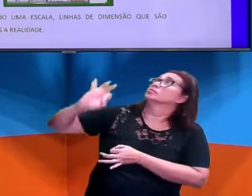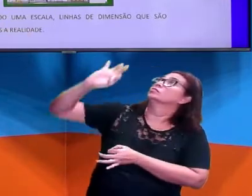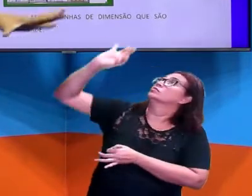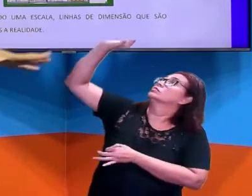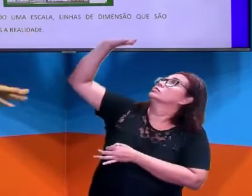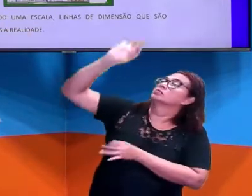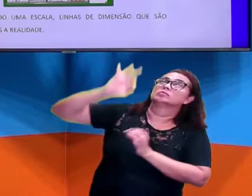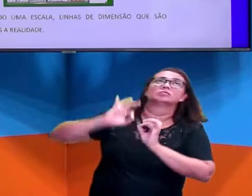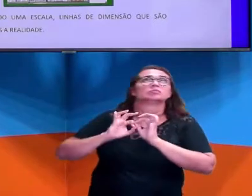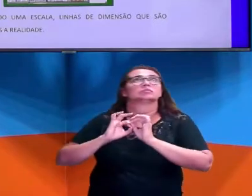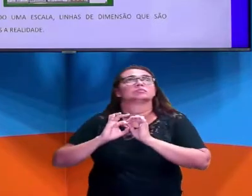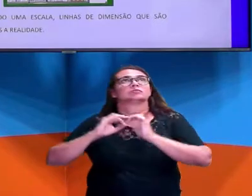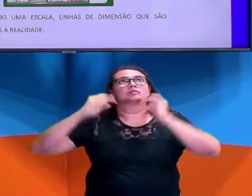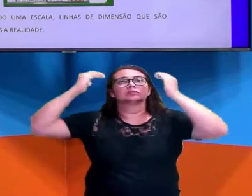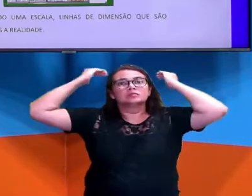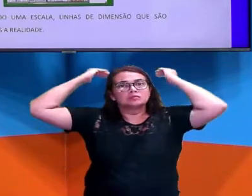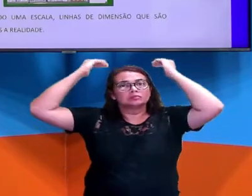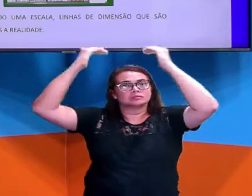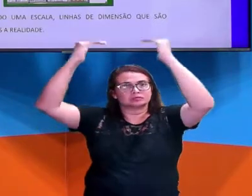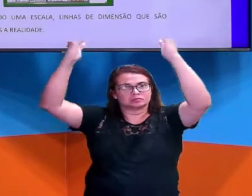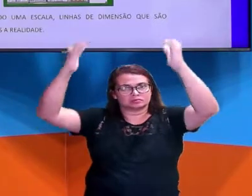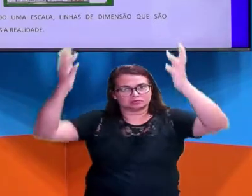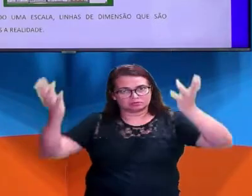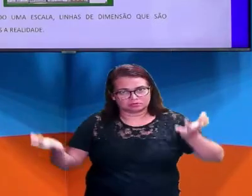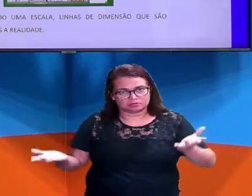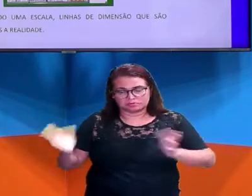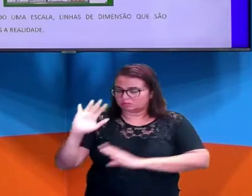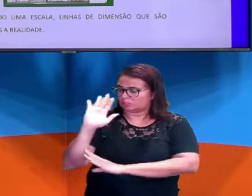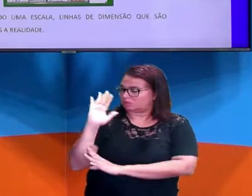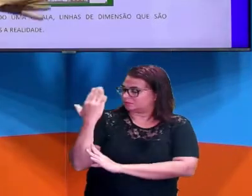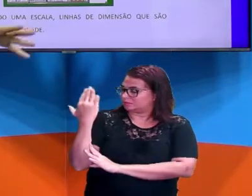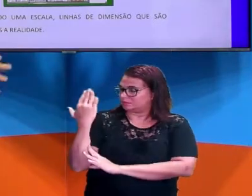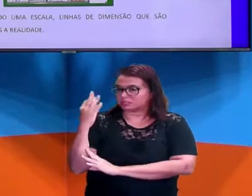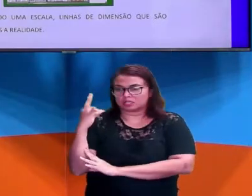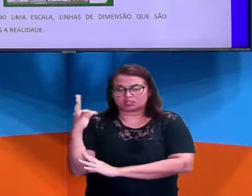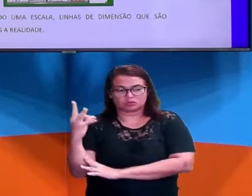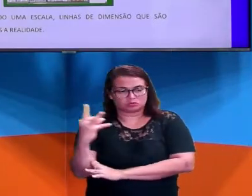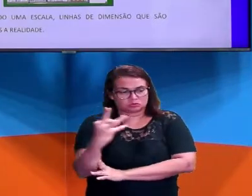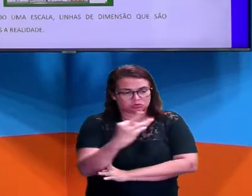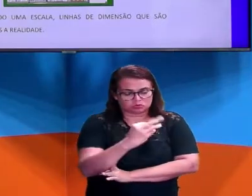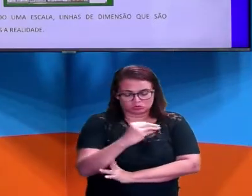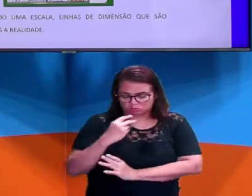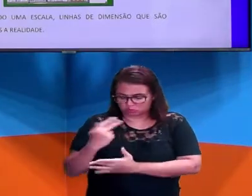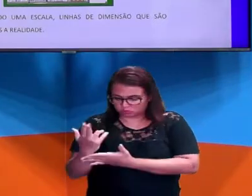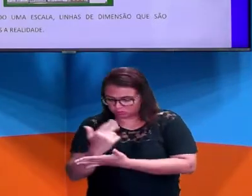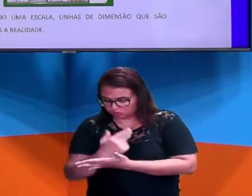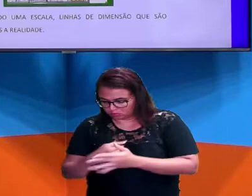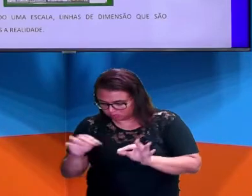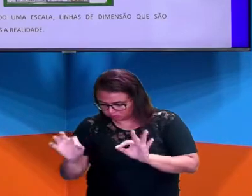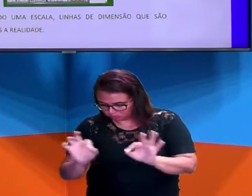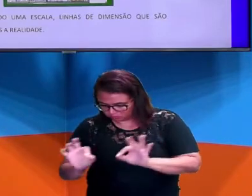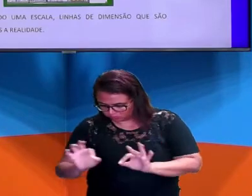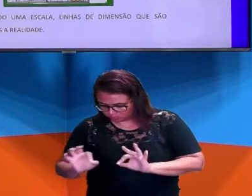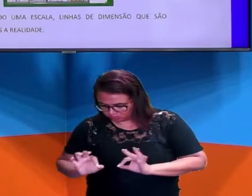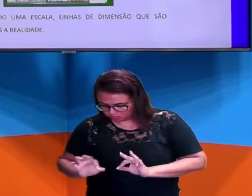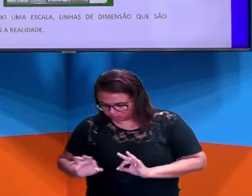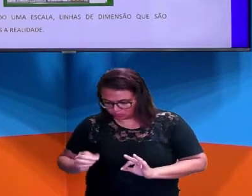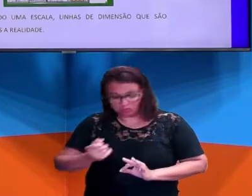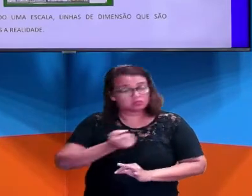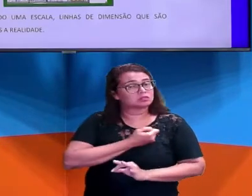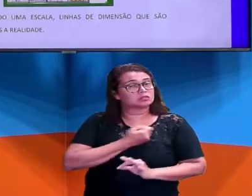paredes, identifico as paredes, porta, tudo que tem aqui no estúdio é identificado na planta baixa.